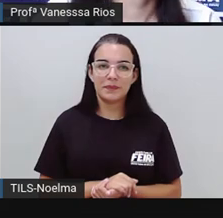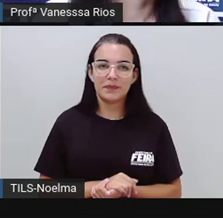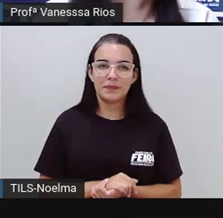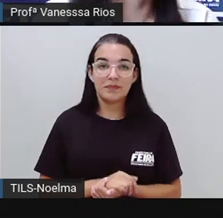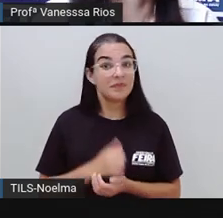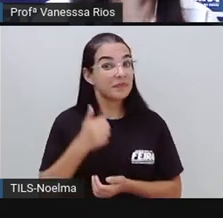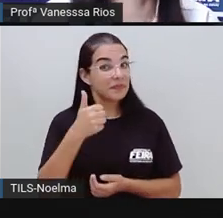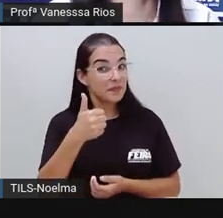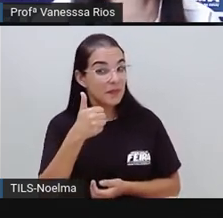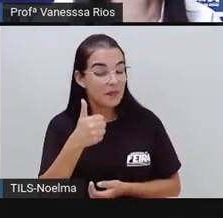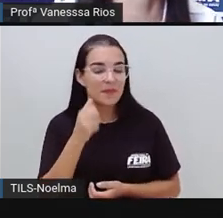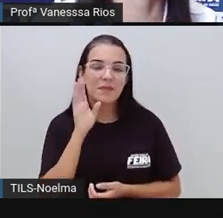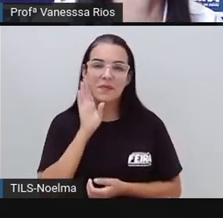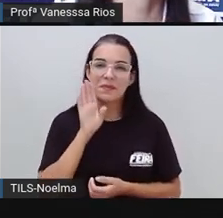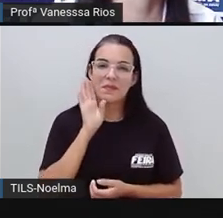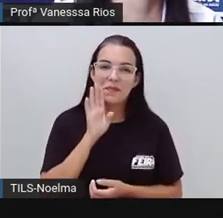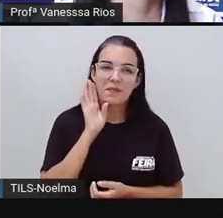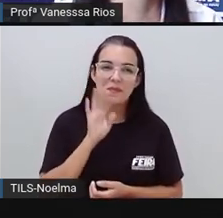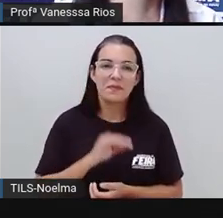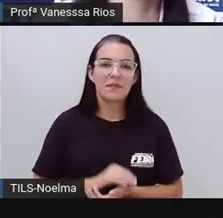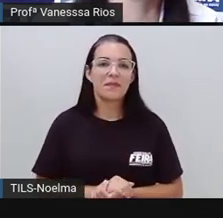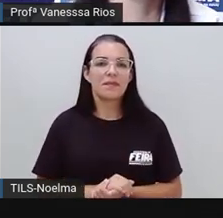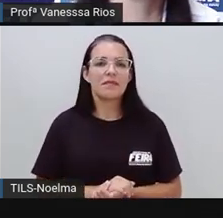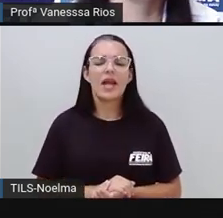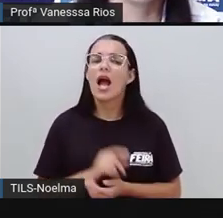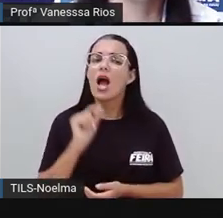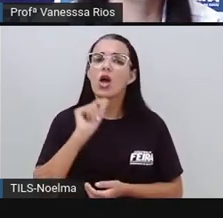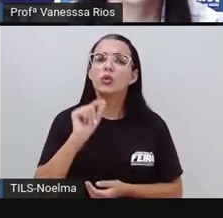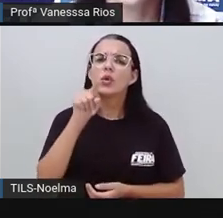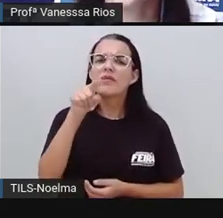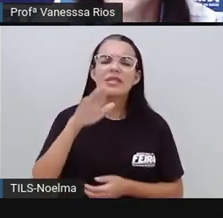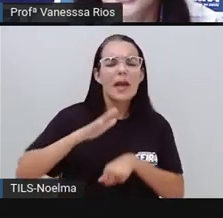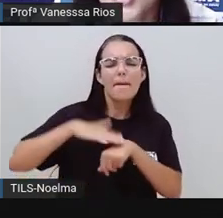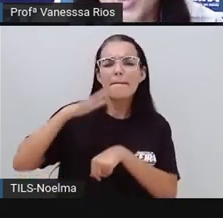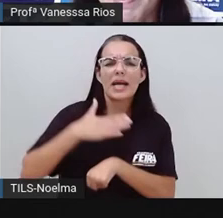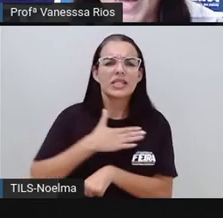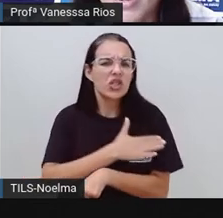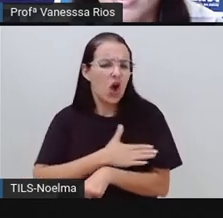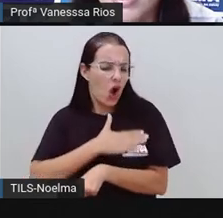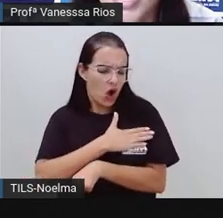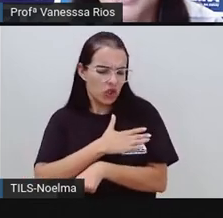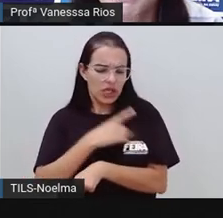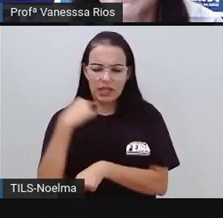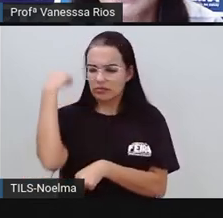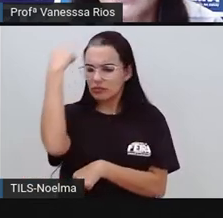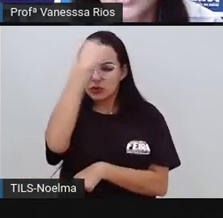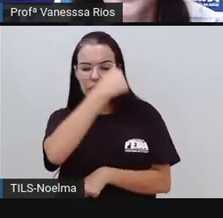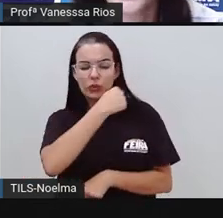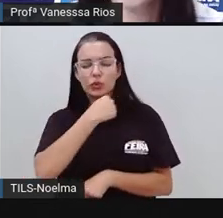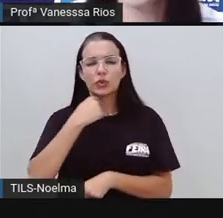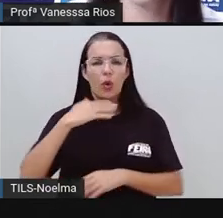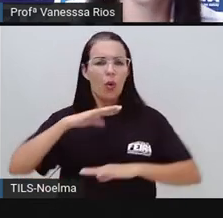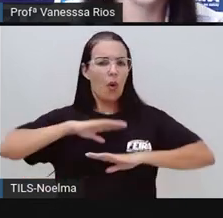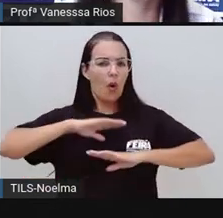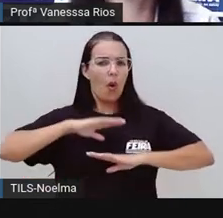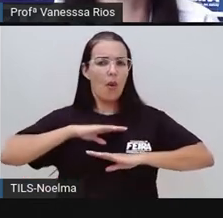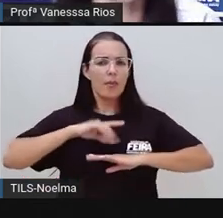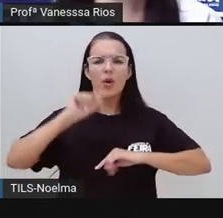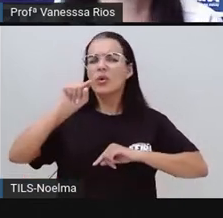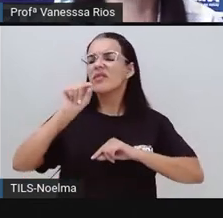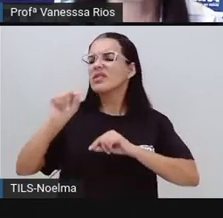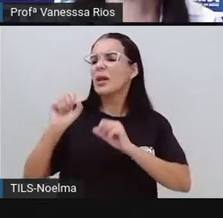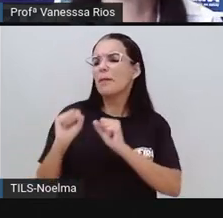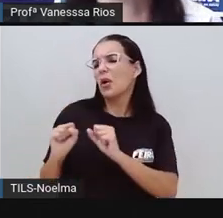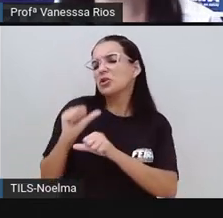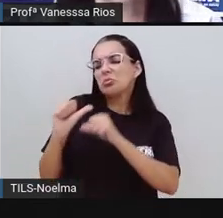Hum, olhem só. Do que é que você mais gosta na sua aparência? Do que é que você de repente